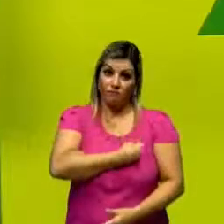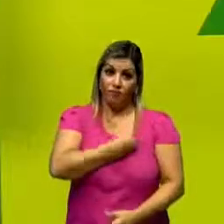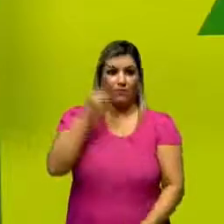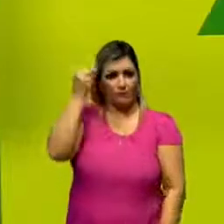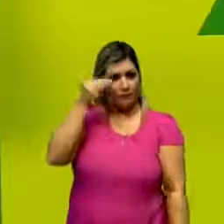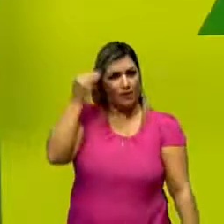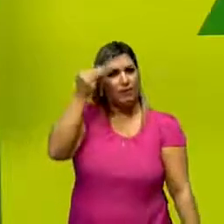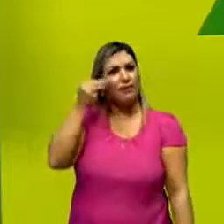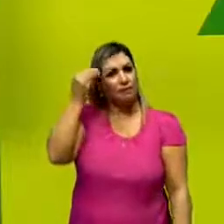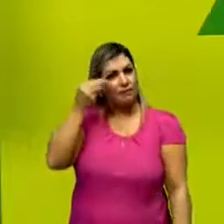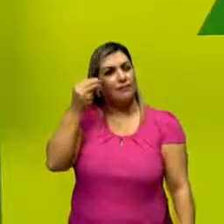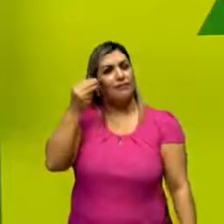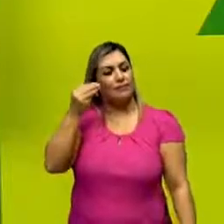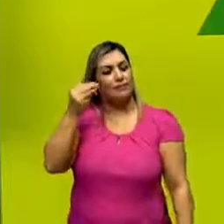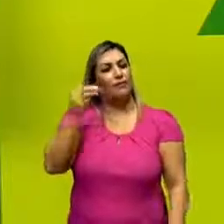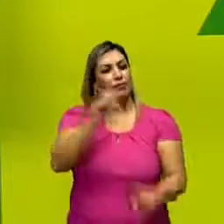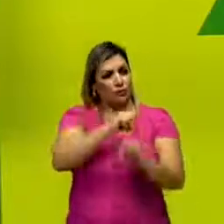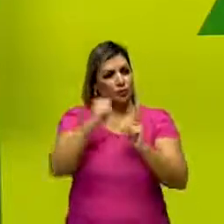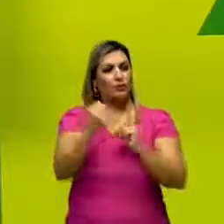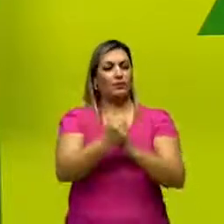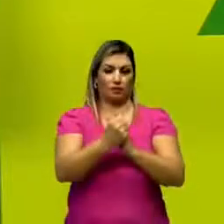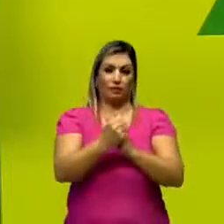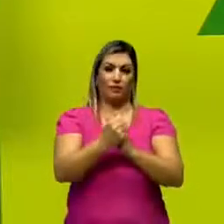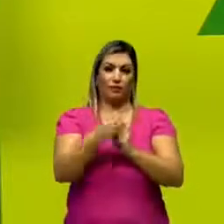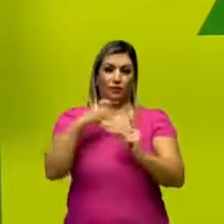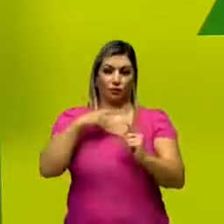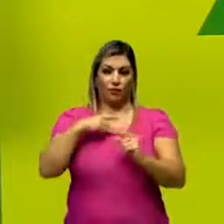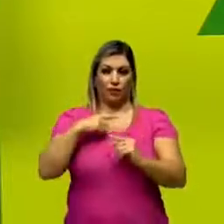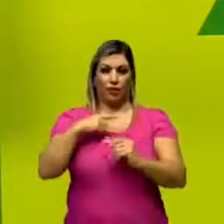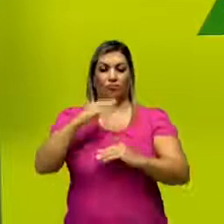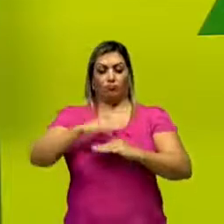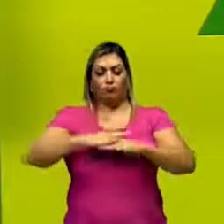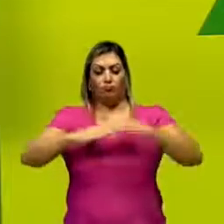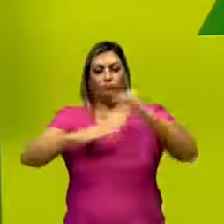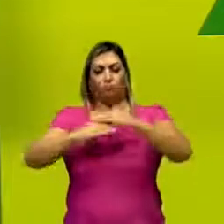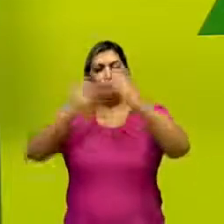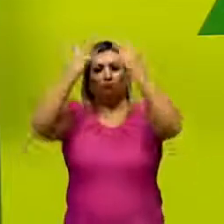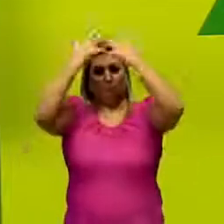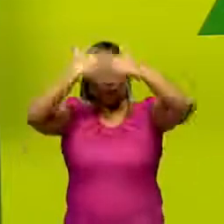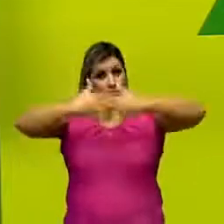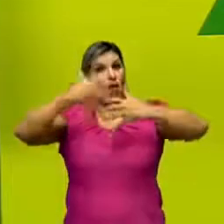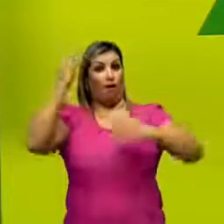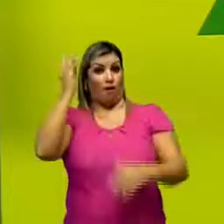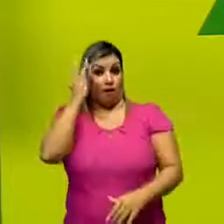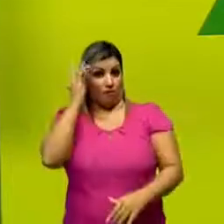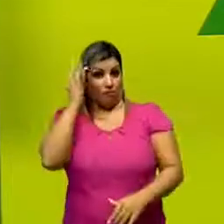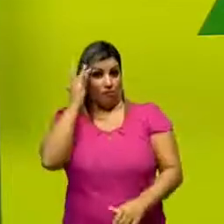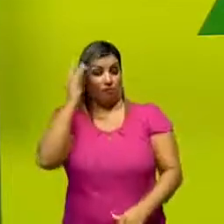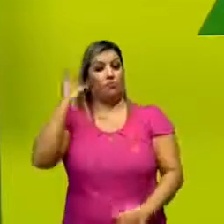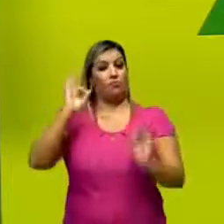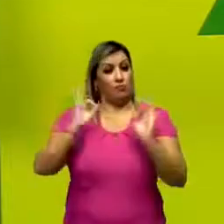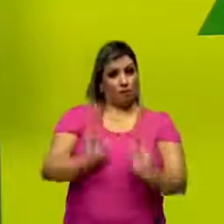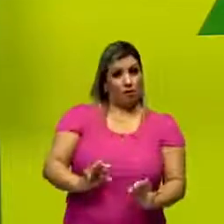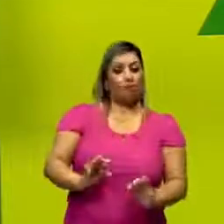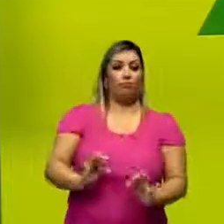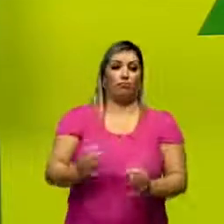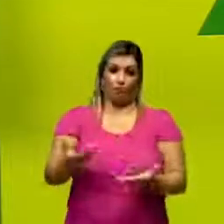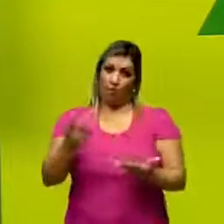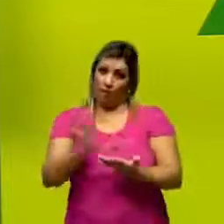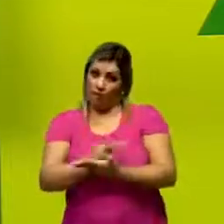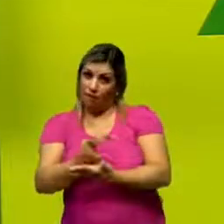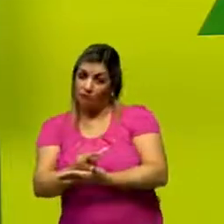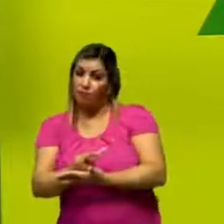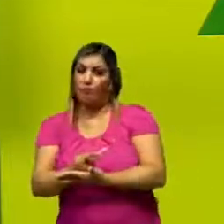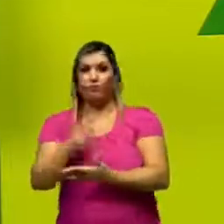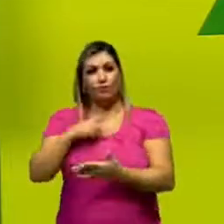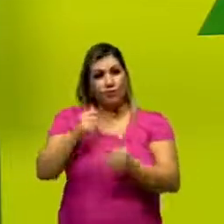no seu grupo social, vai constituir o seu ideal ético, né? O que você acredita como certo ou errado e vai fazer